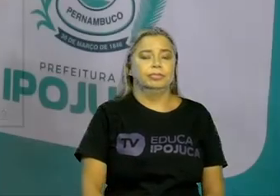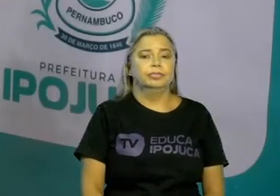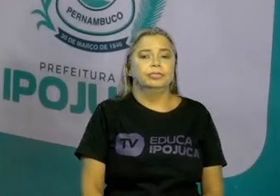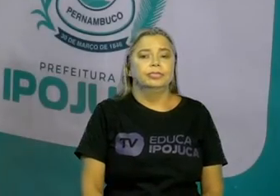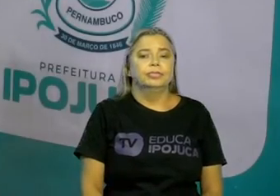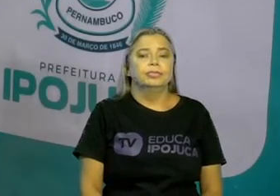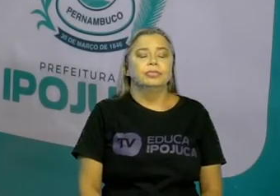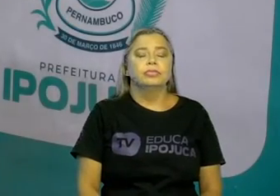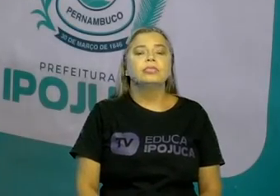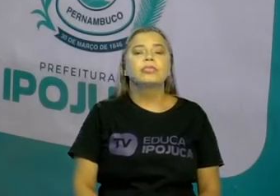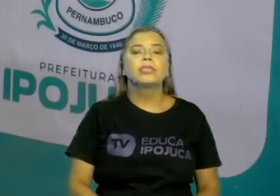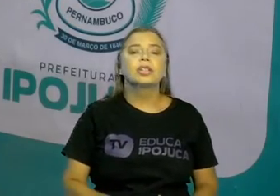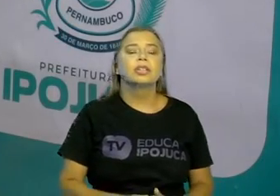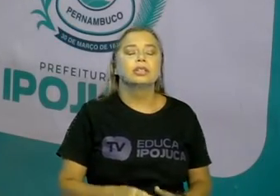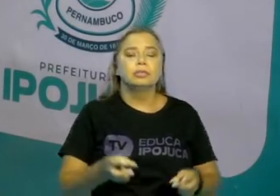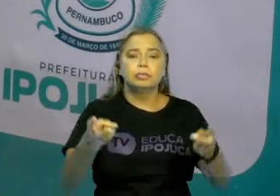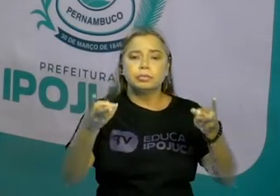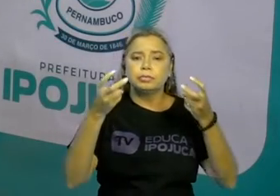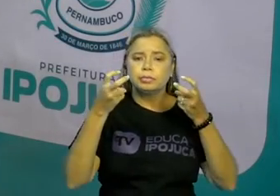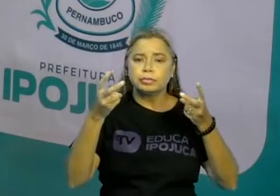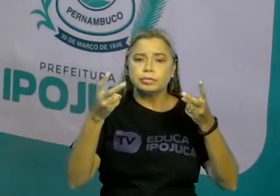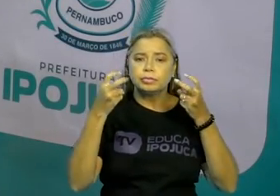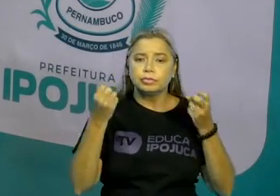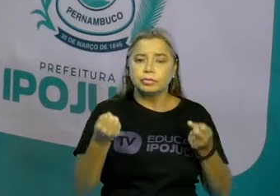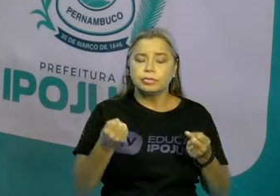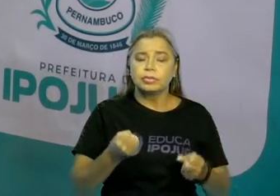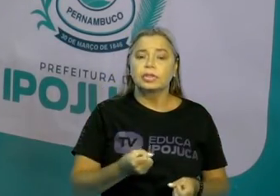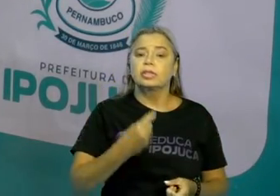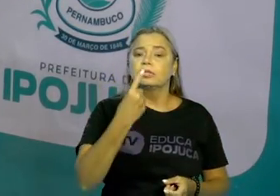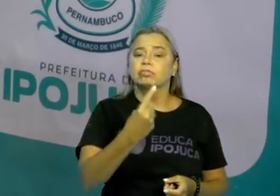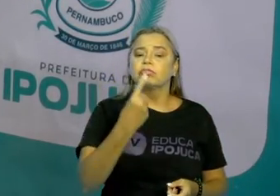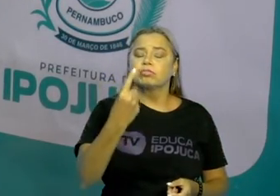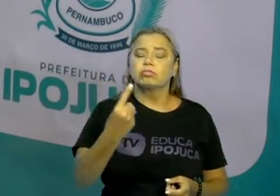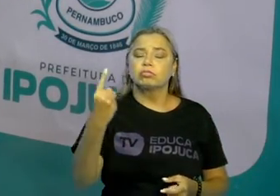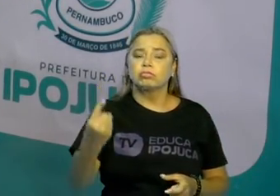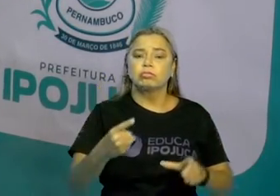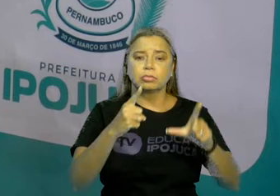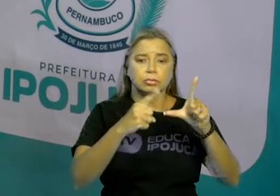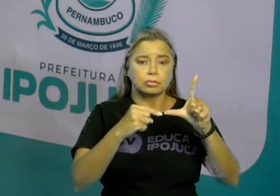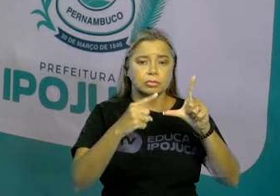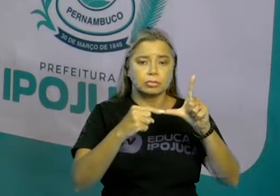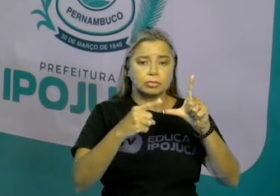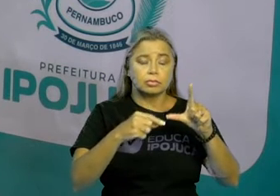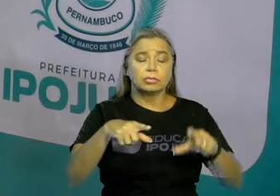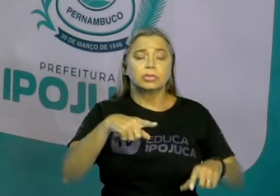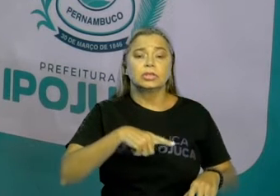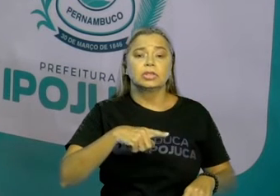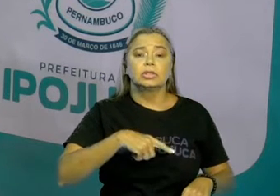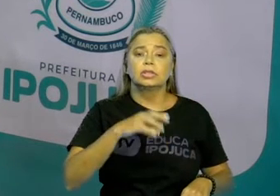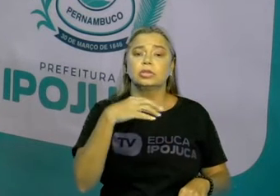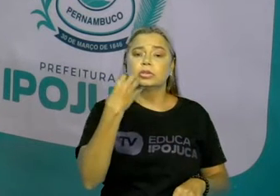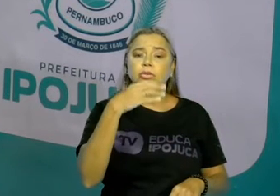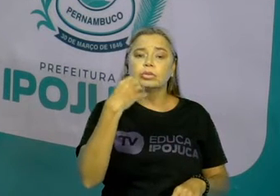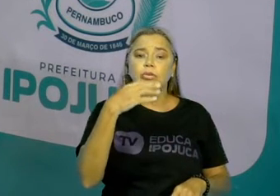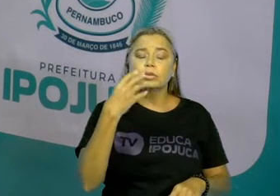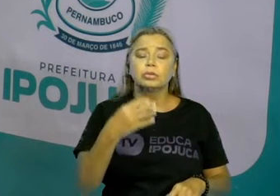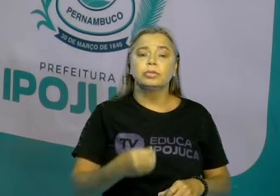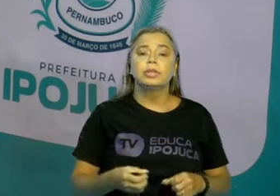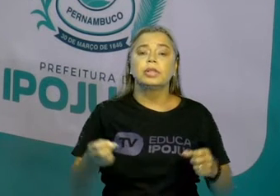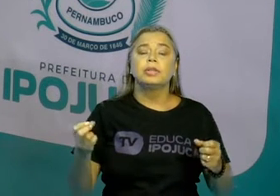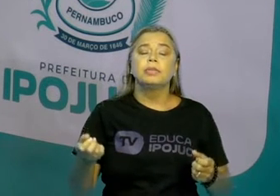Para a gente perceber que realmente cada letra tem seu som, a gente tem que observar a pronúncia,